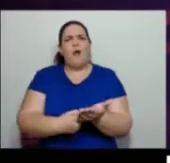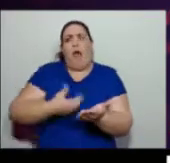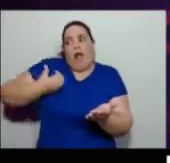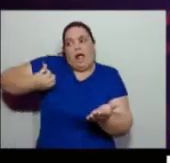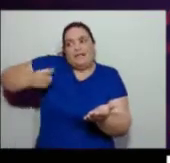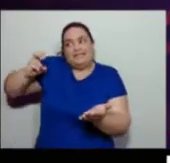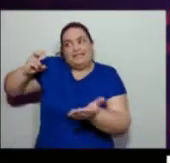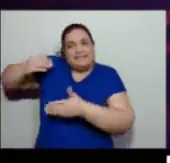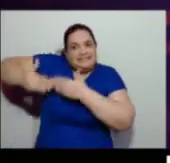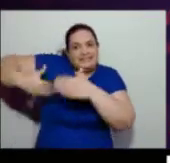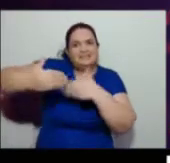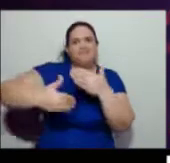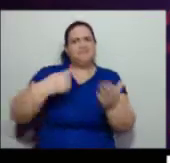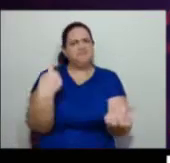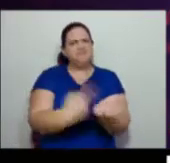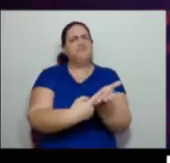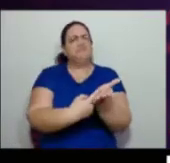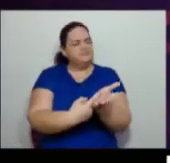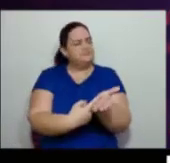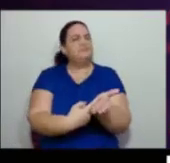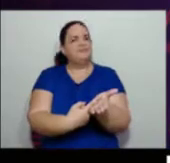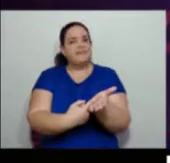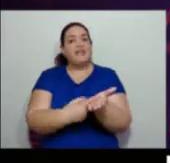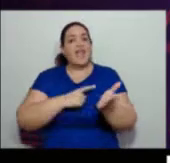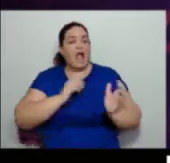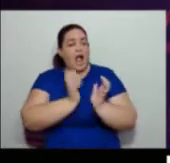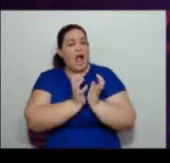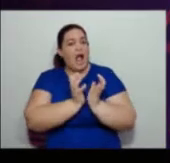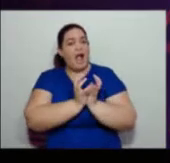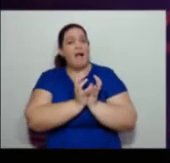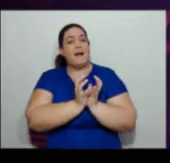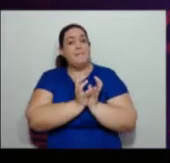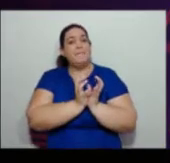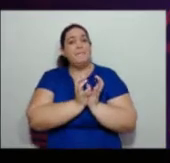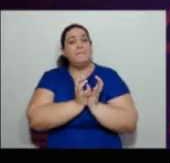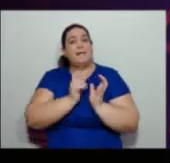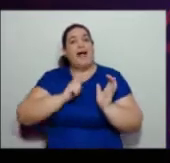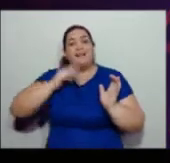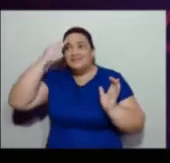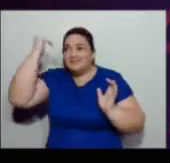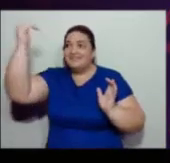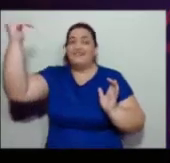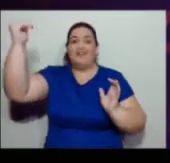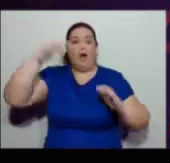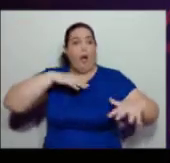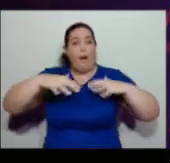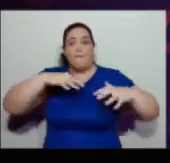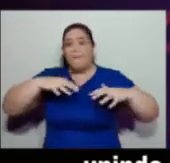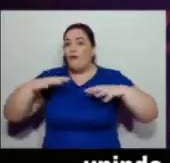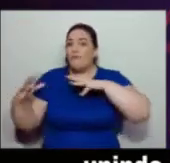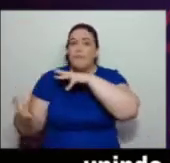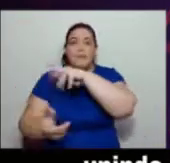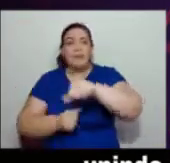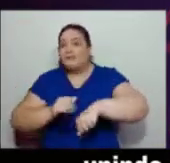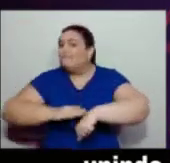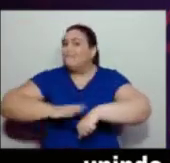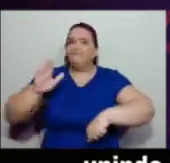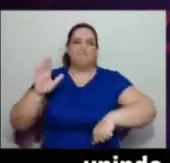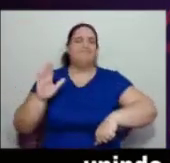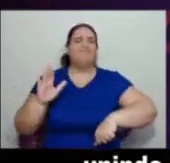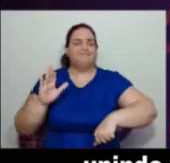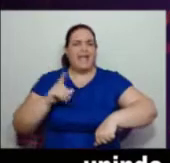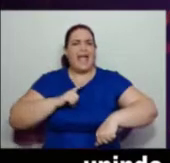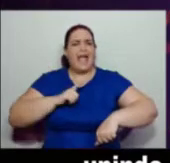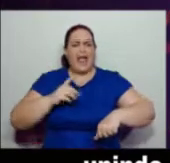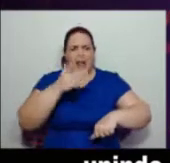65 anos, a APAE é reconhecida como o maior movimento social do mundo, unindo pessoas,